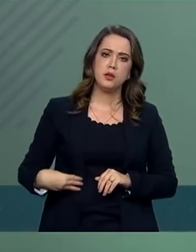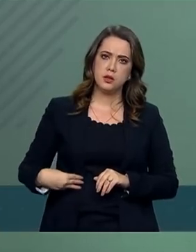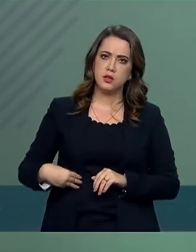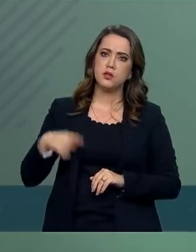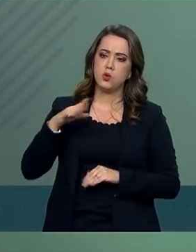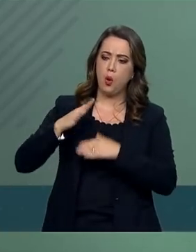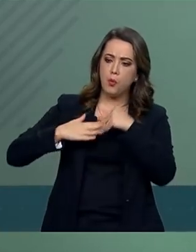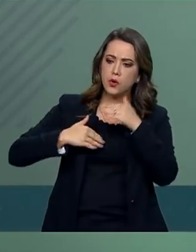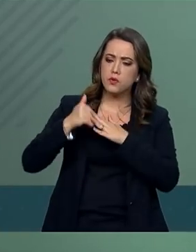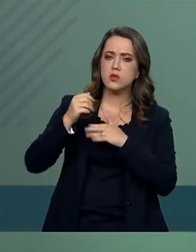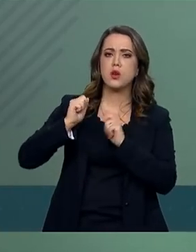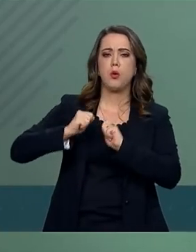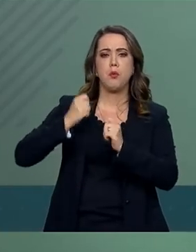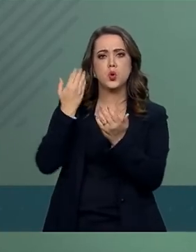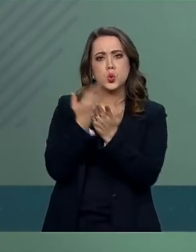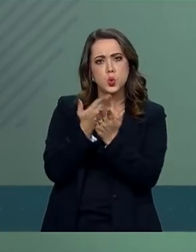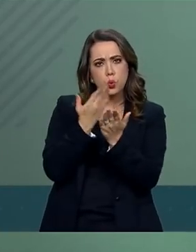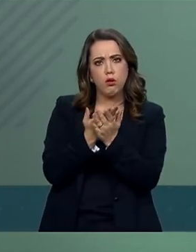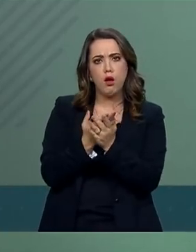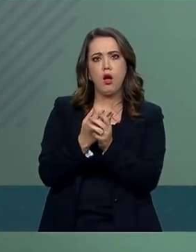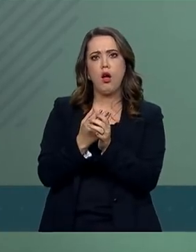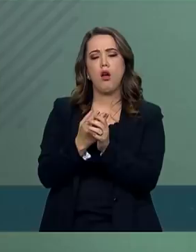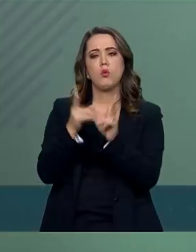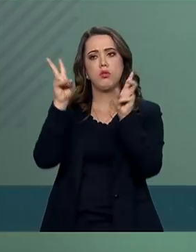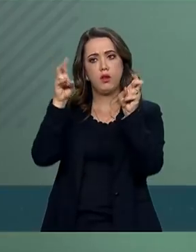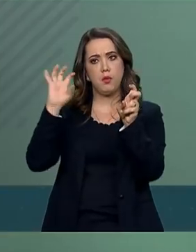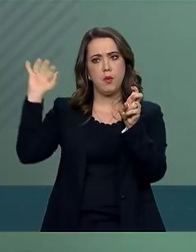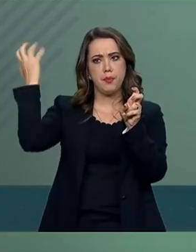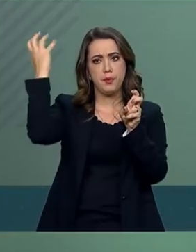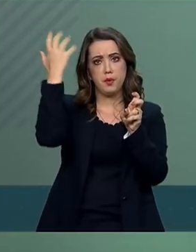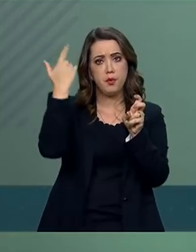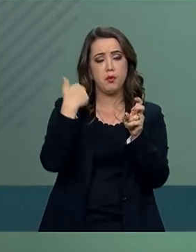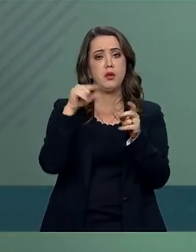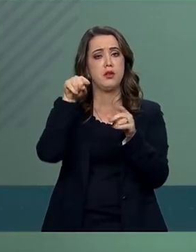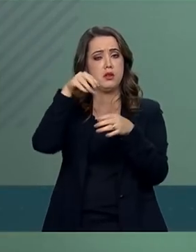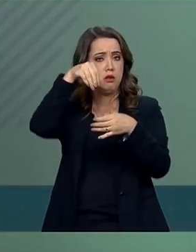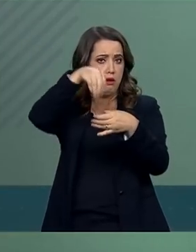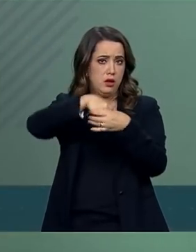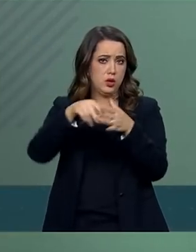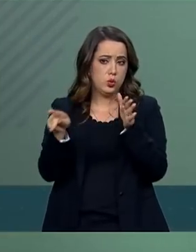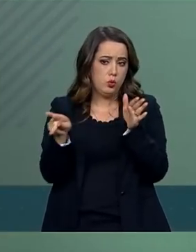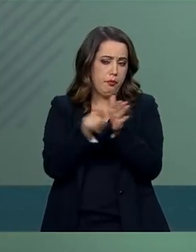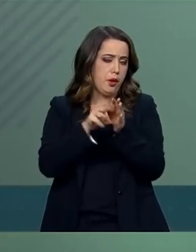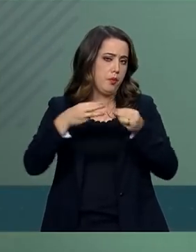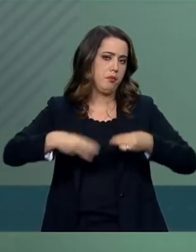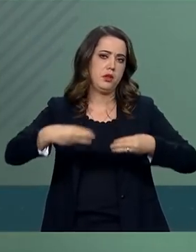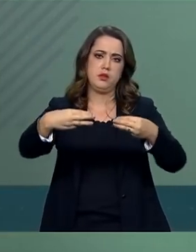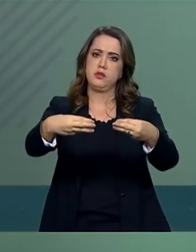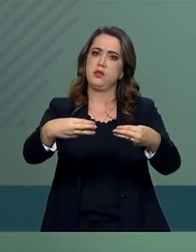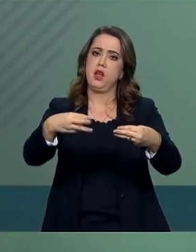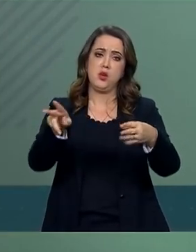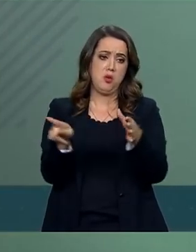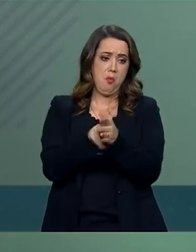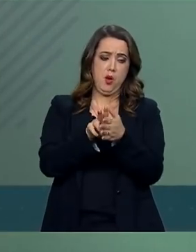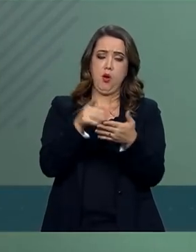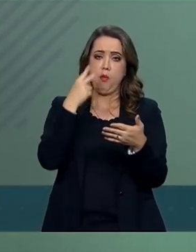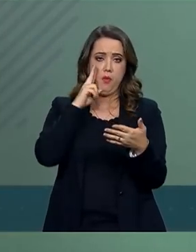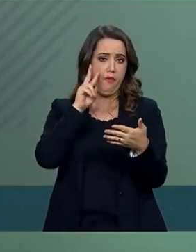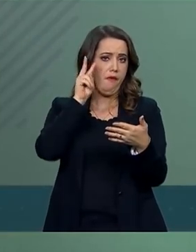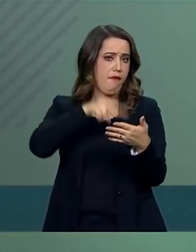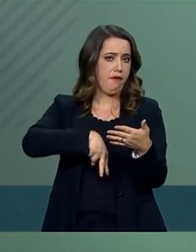de análise nesse tema meio ambiente. Ele estabeleceu os parâmetros dentro do seu ministério, e ele, pessoalmente,